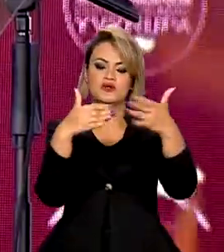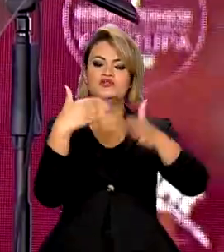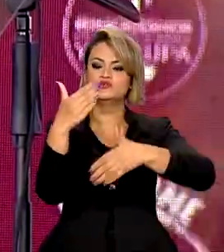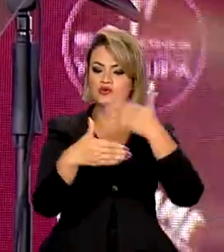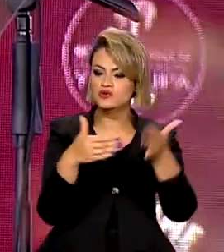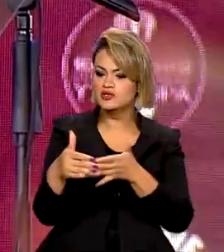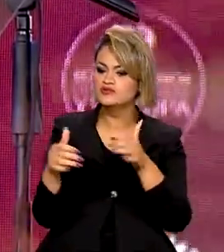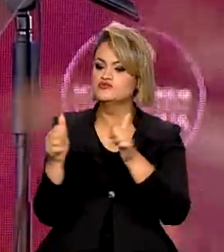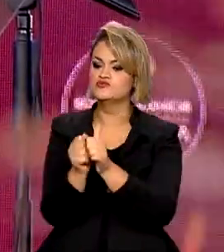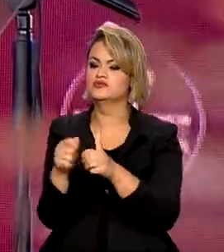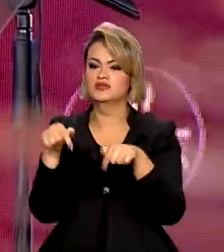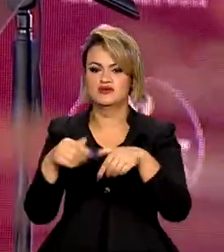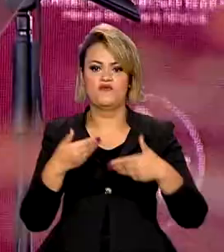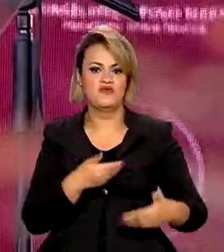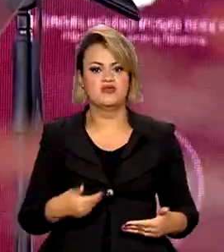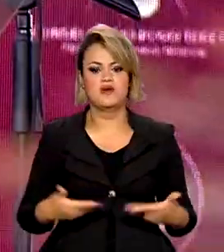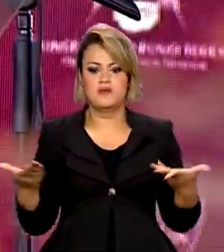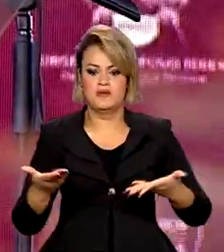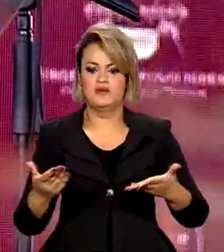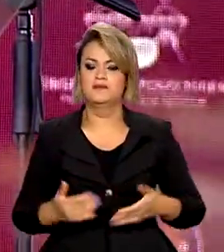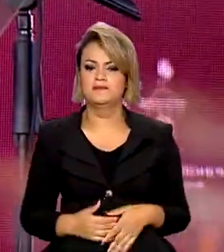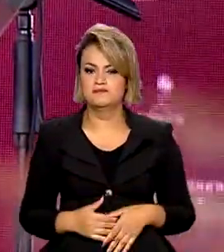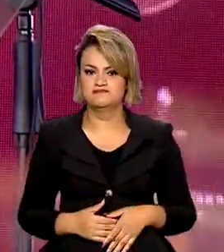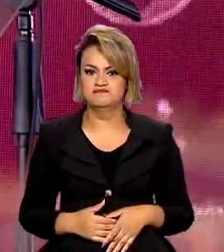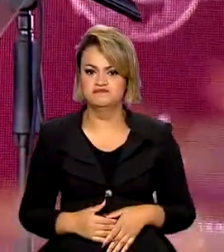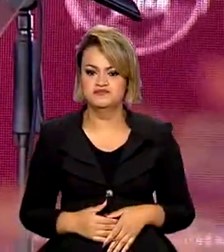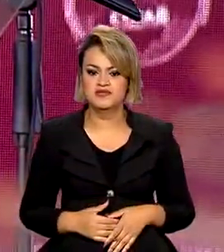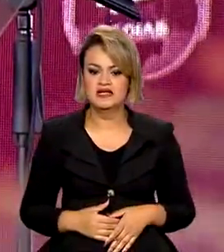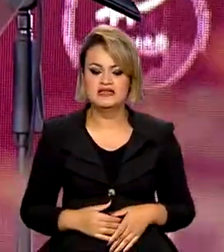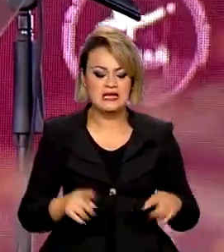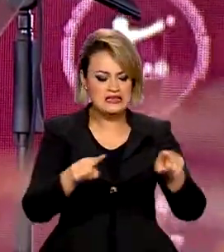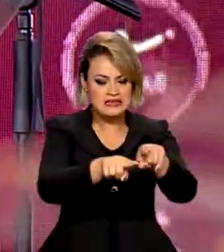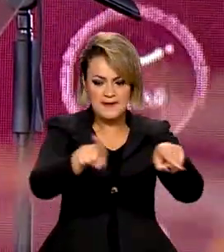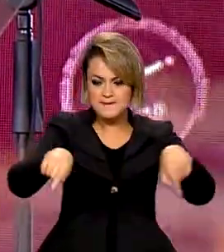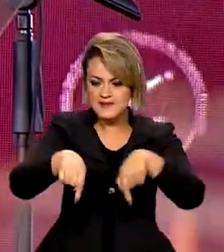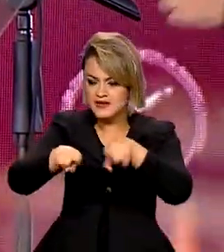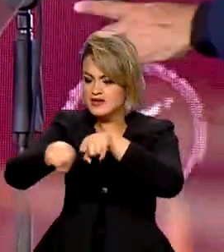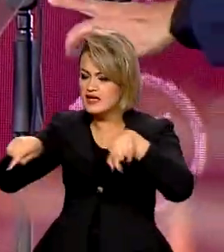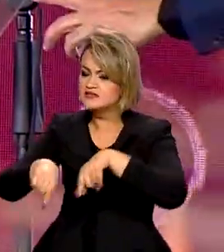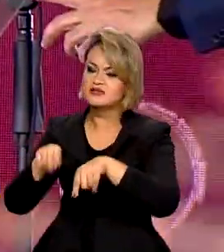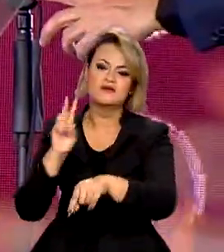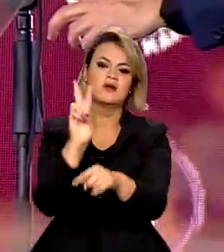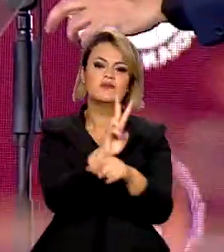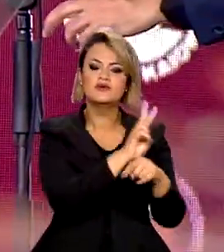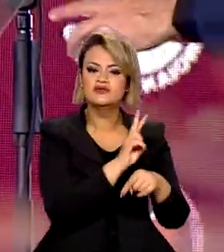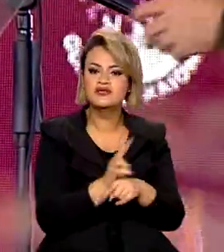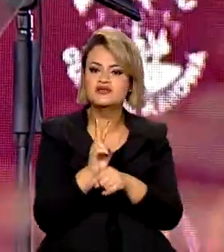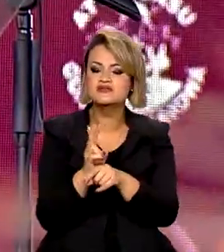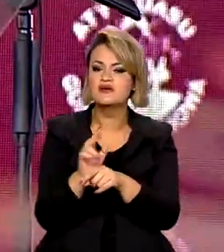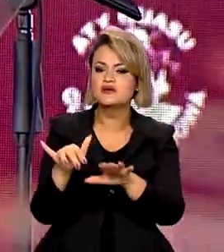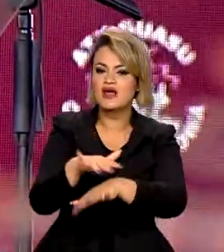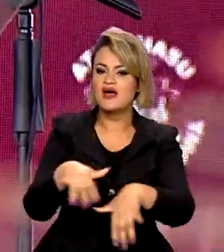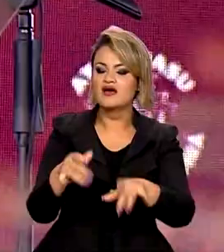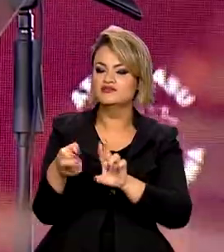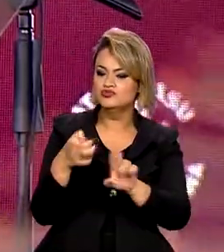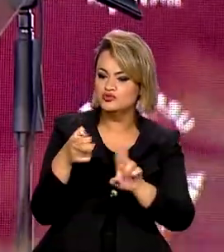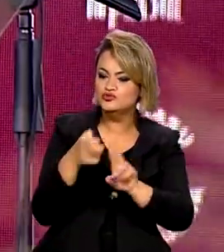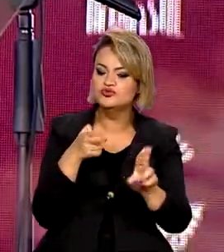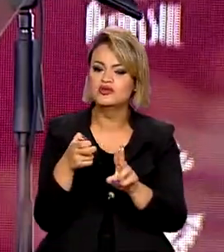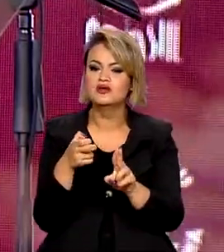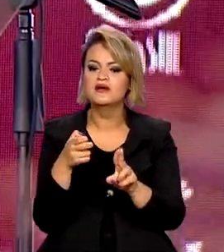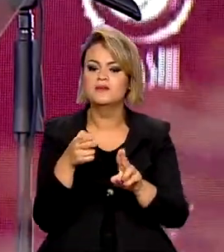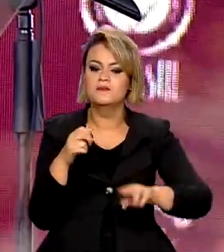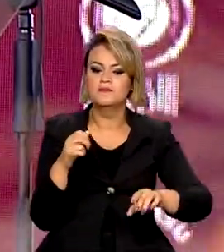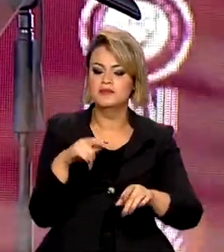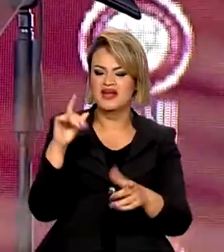juntos neste governo. Na demarcação e na proteção das terras indígenas. Para